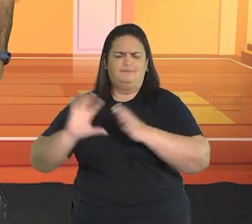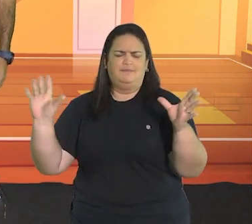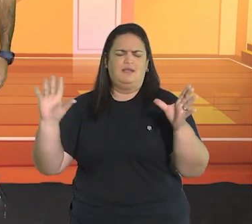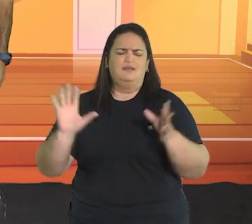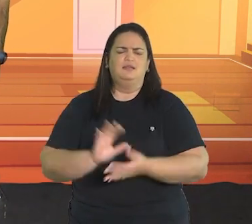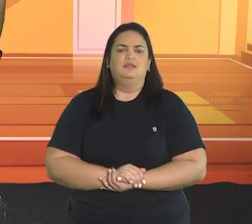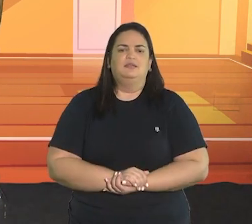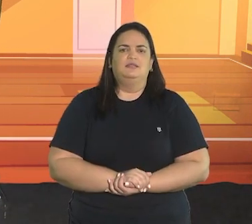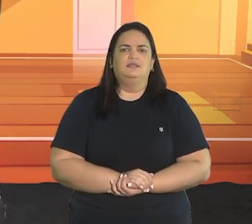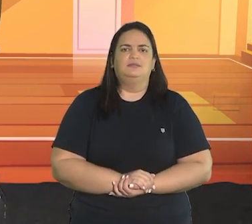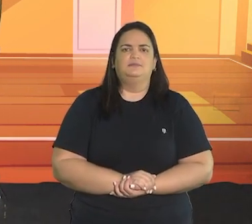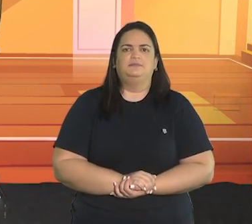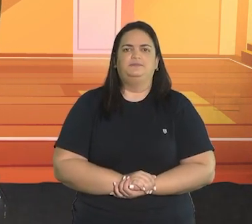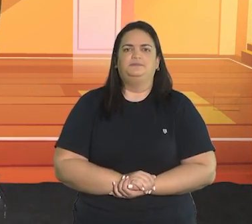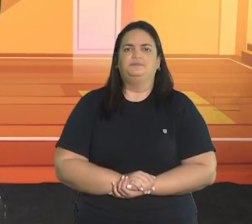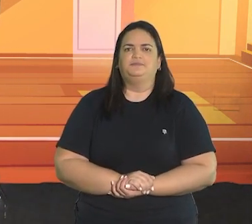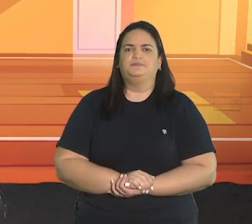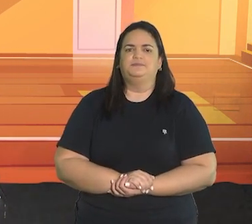mais de uma vez.